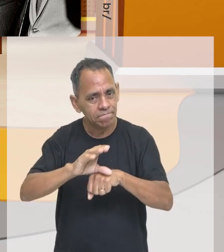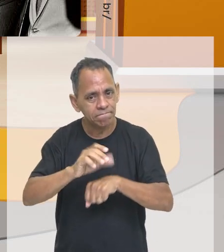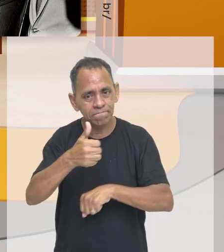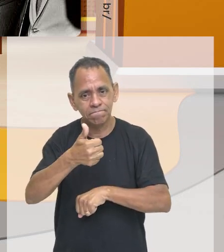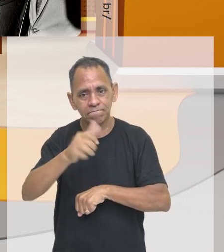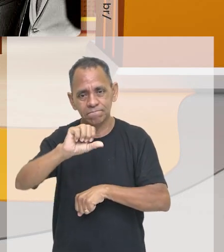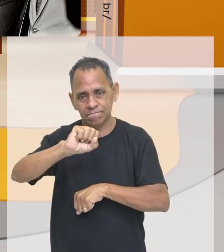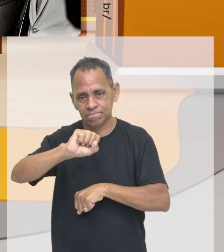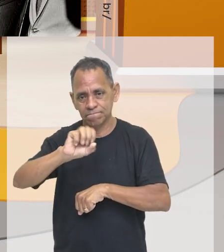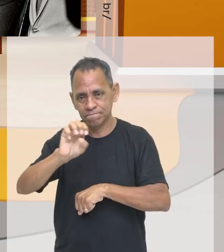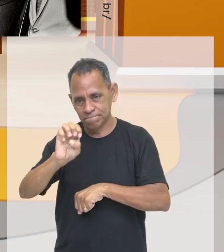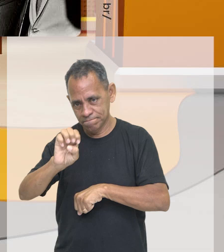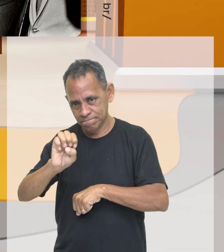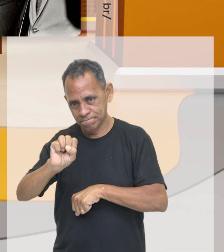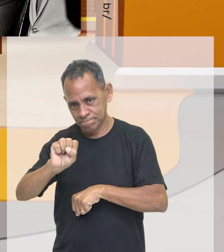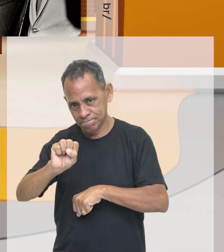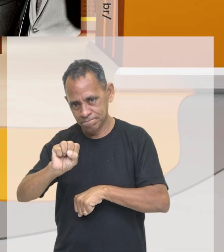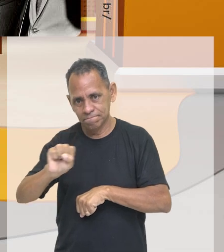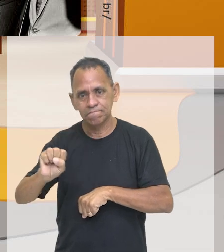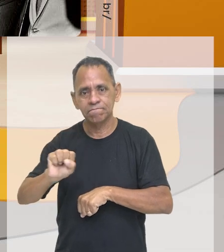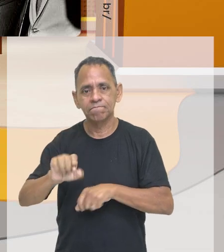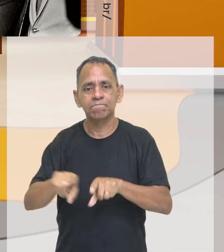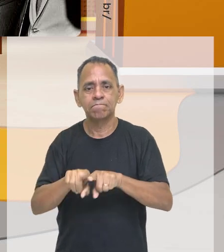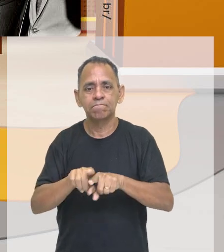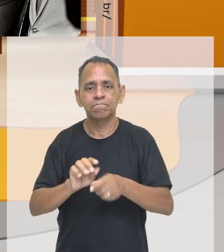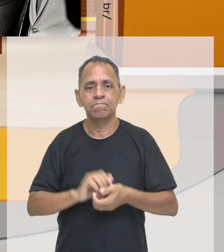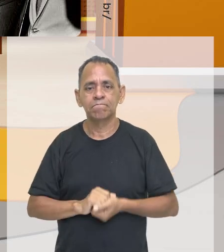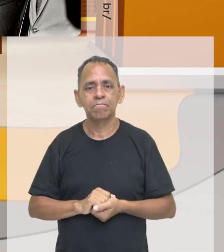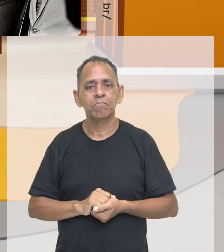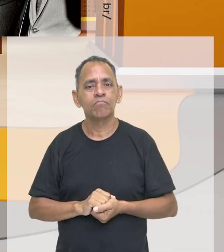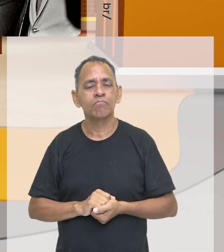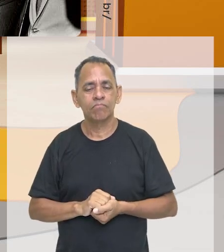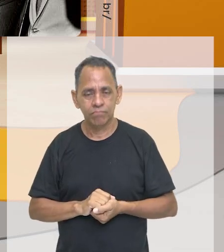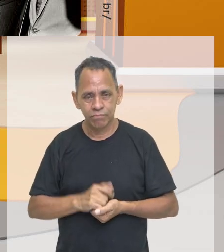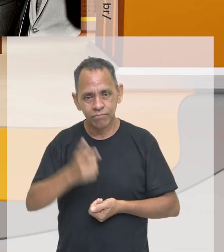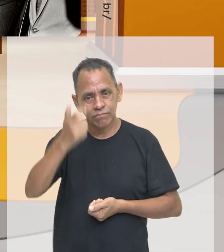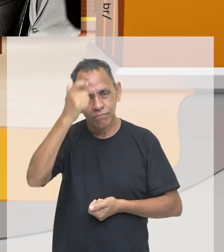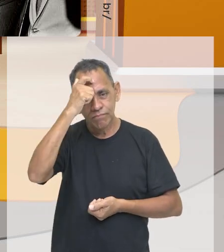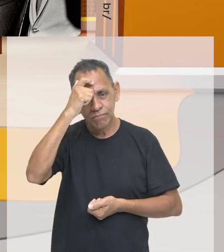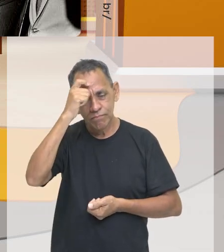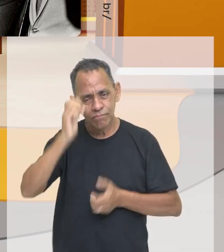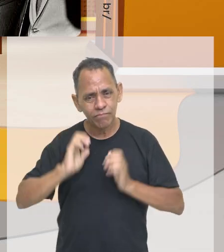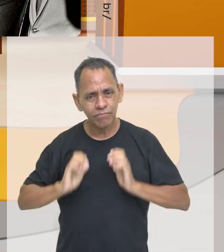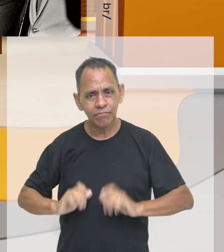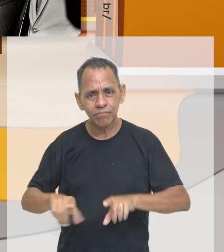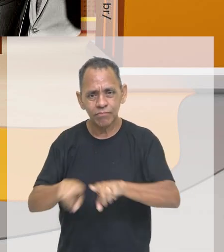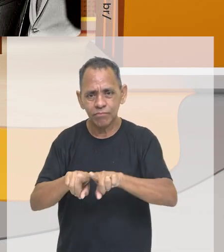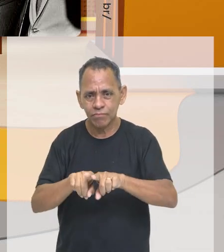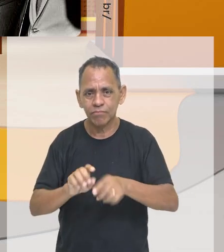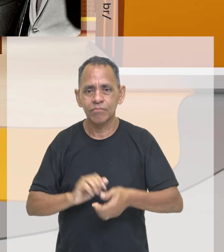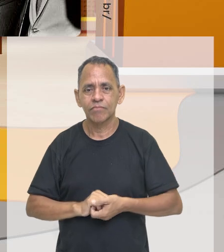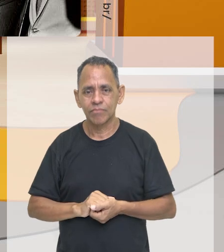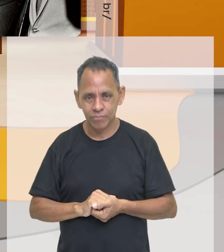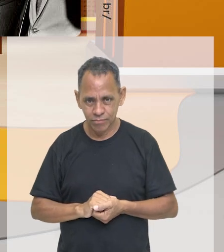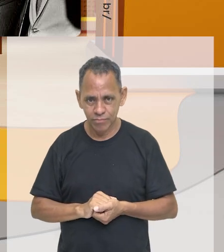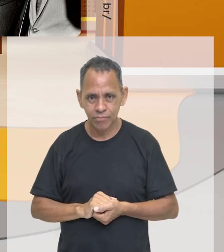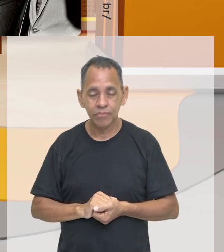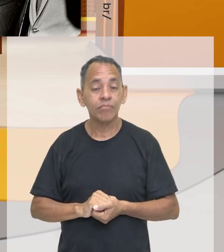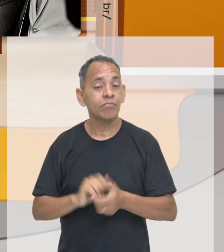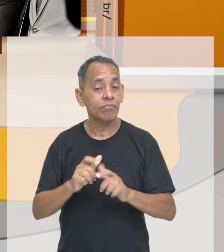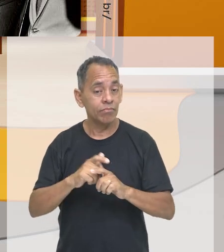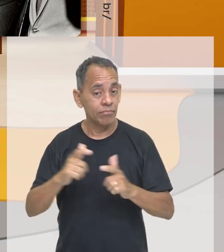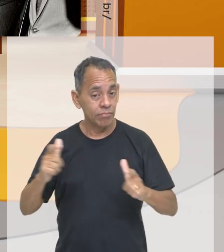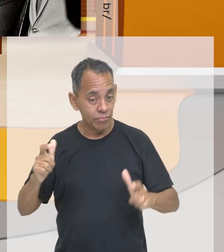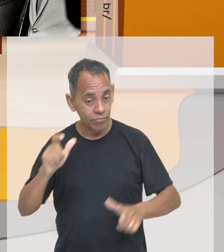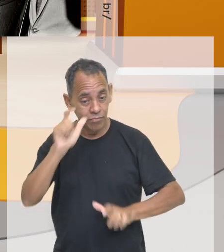ela tem esse nome, professor? Justamente porque ela ampliou as cidadanias, o direito às liberdades, galera. Direito à